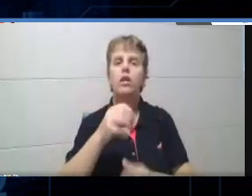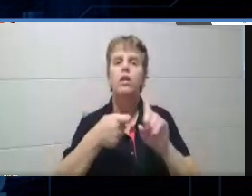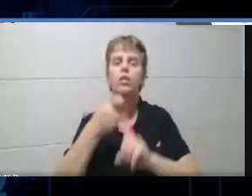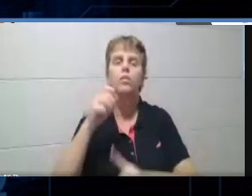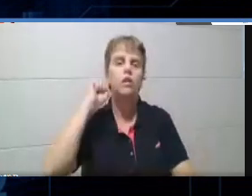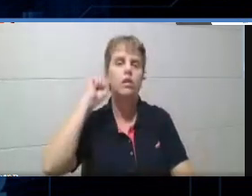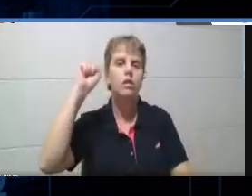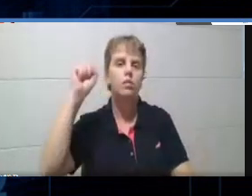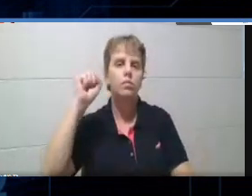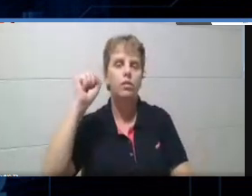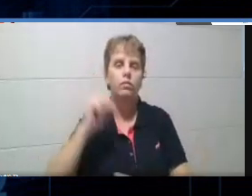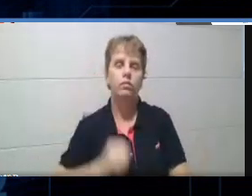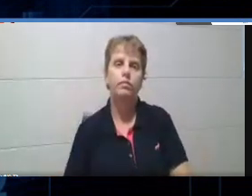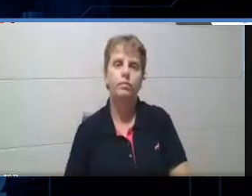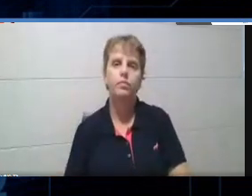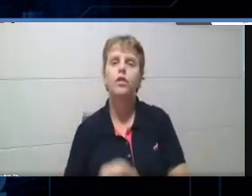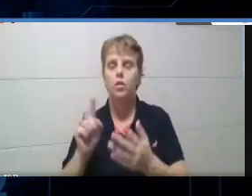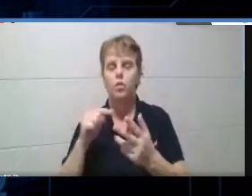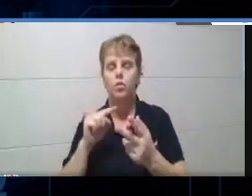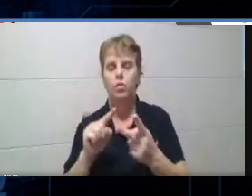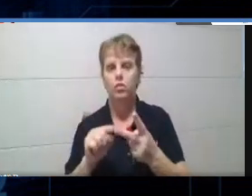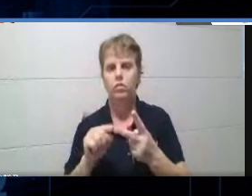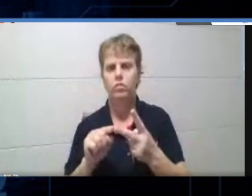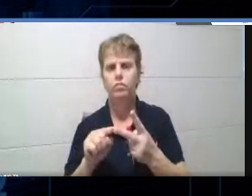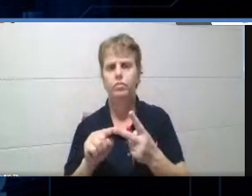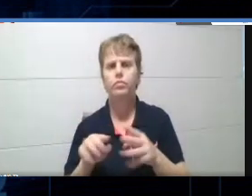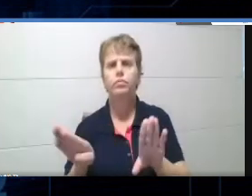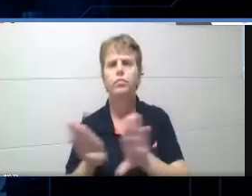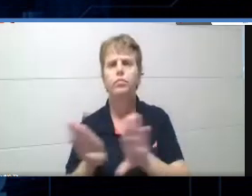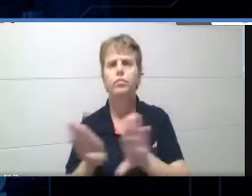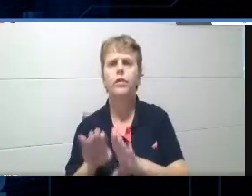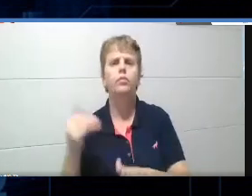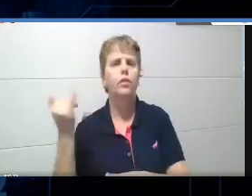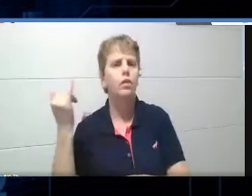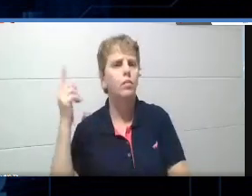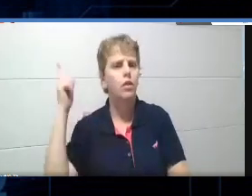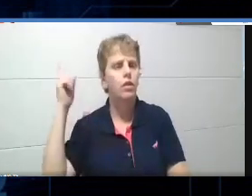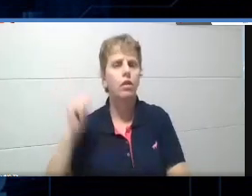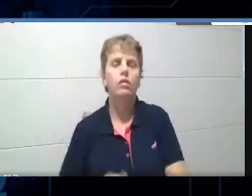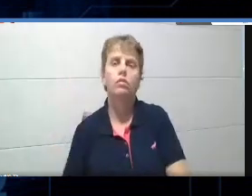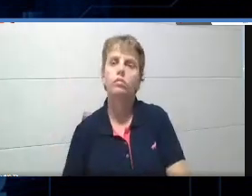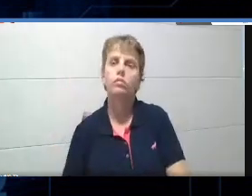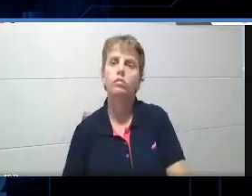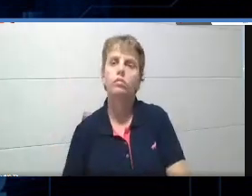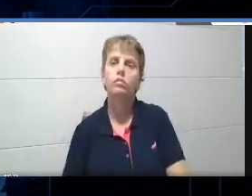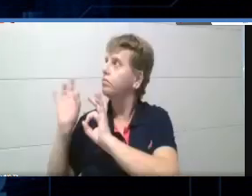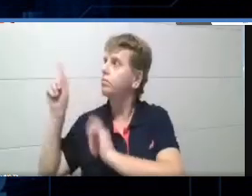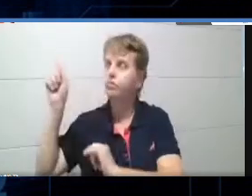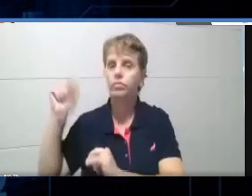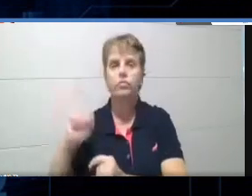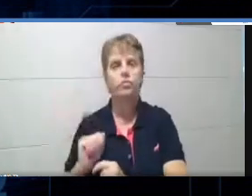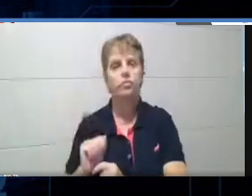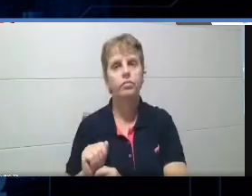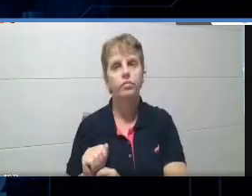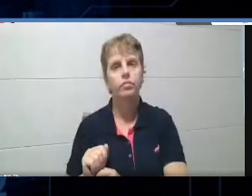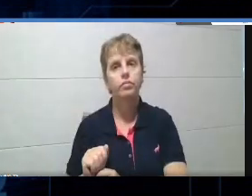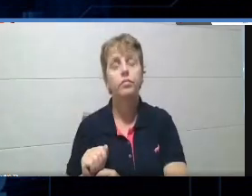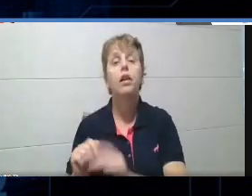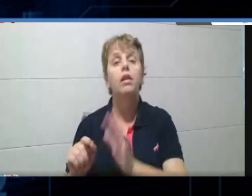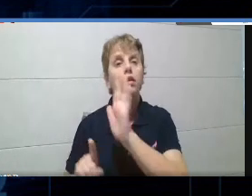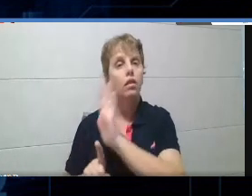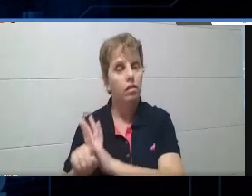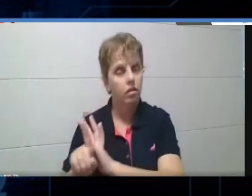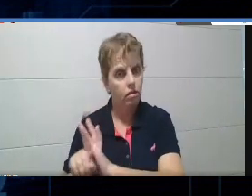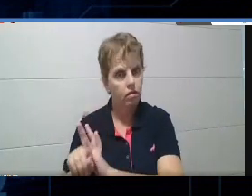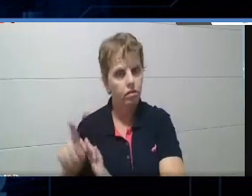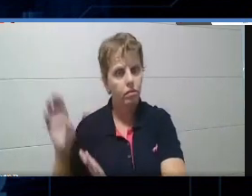outro item, ó, uma ferramenta interessante, é pra fazer esse esquema aqui, ó, com o seu aluno, e aí, pega, aquela pergunta aqui, que